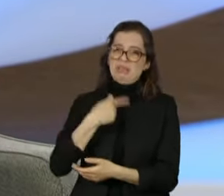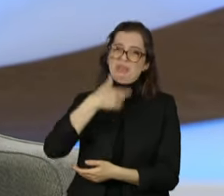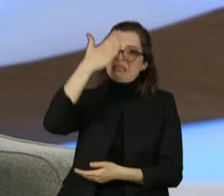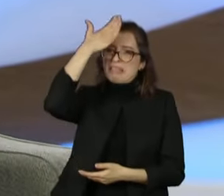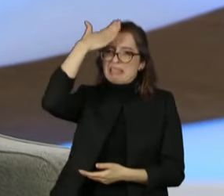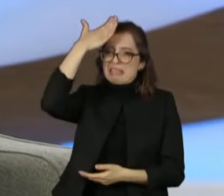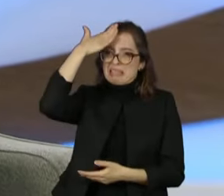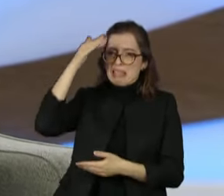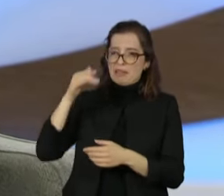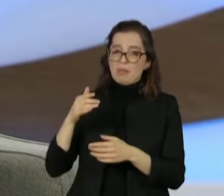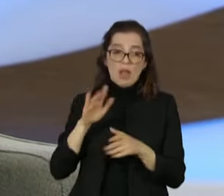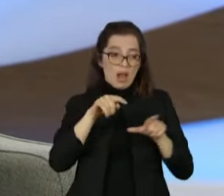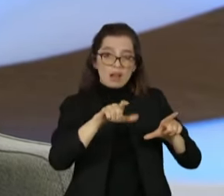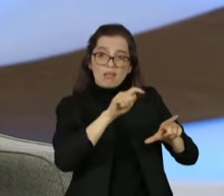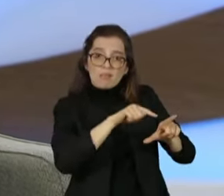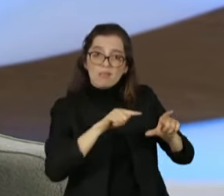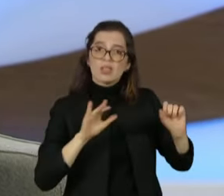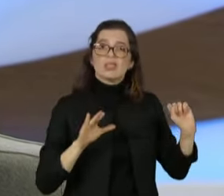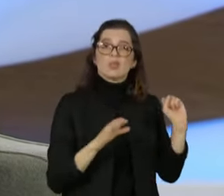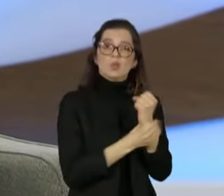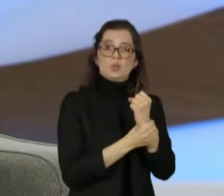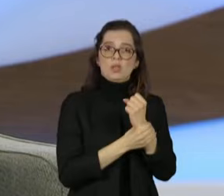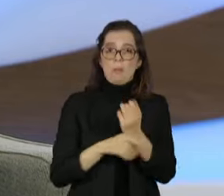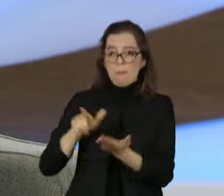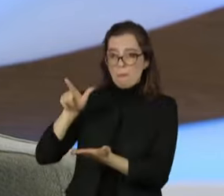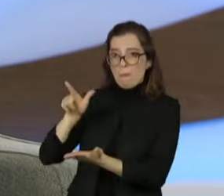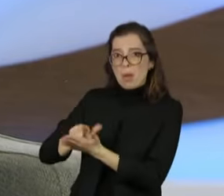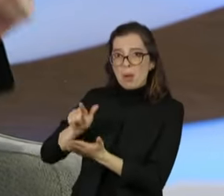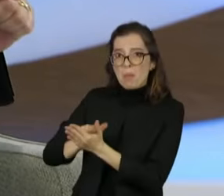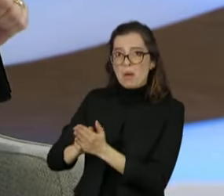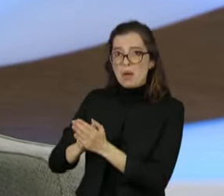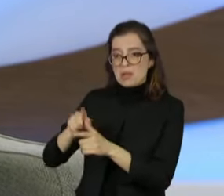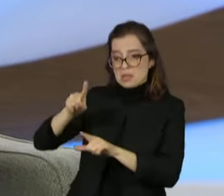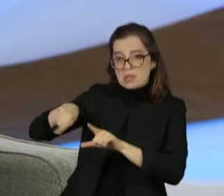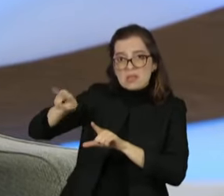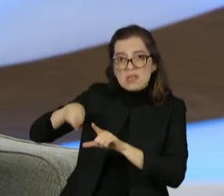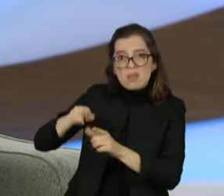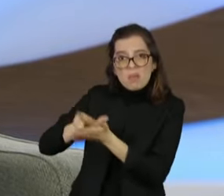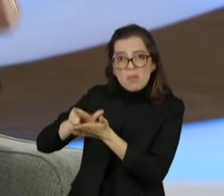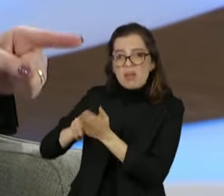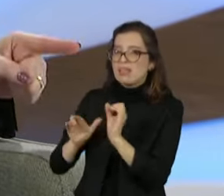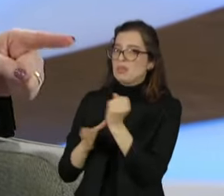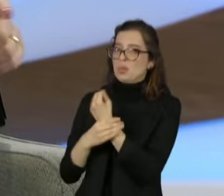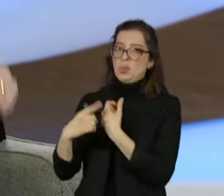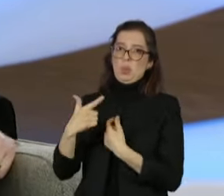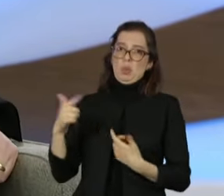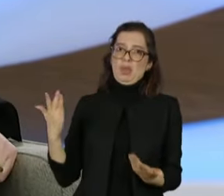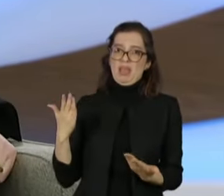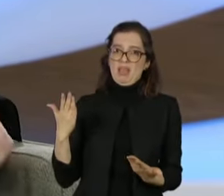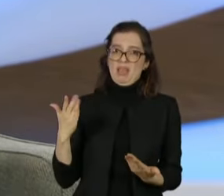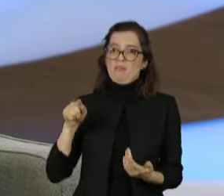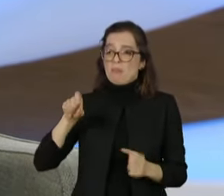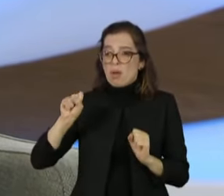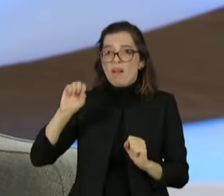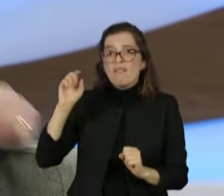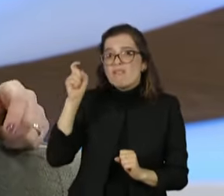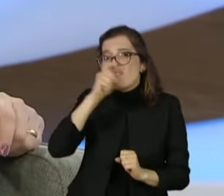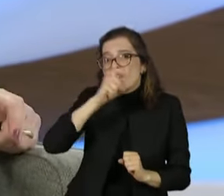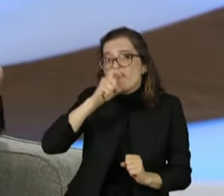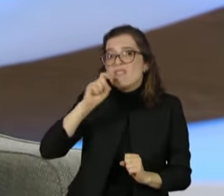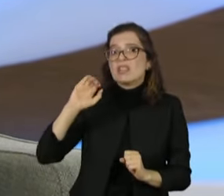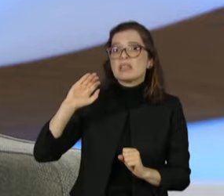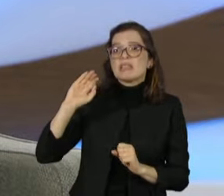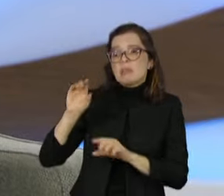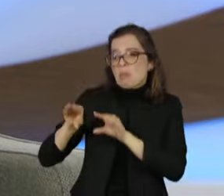seguras, como o voto impresso poderia, sim, aí sim, corromper a democracia e as eleições, porque com o voto